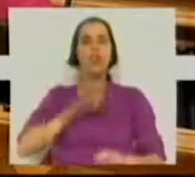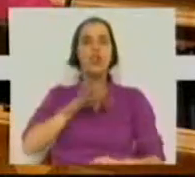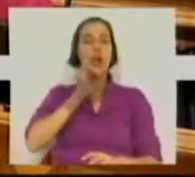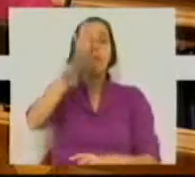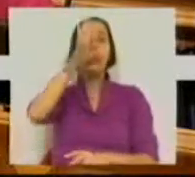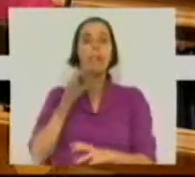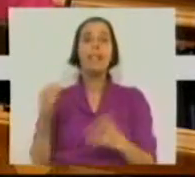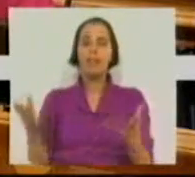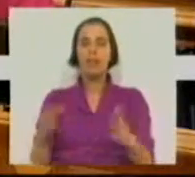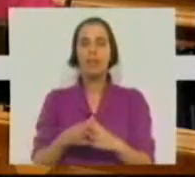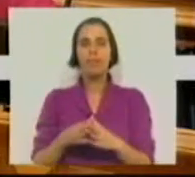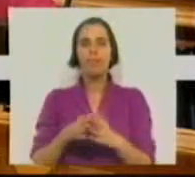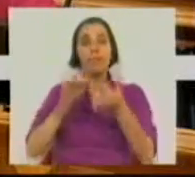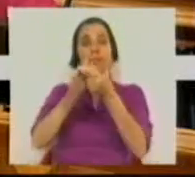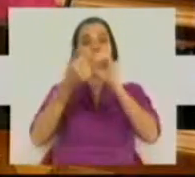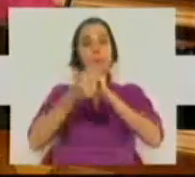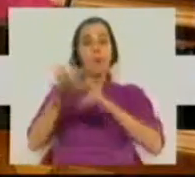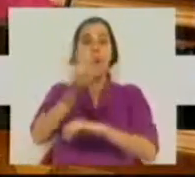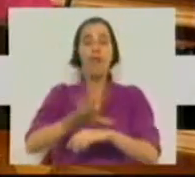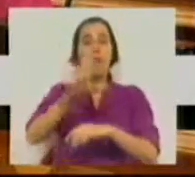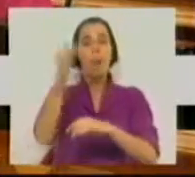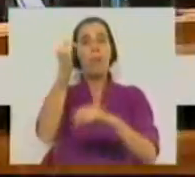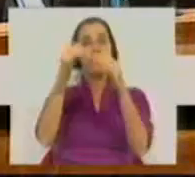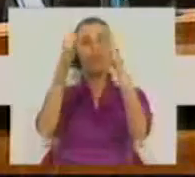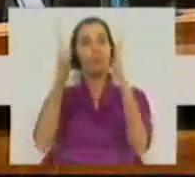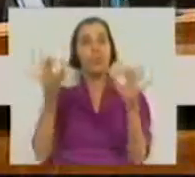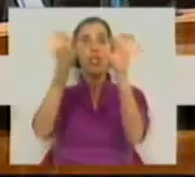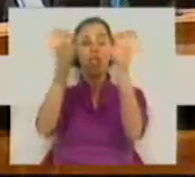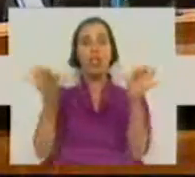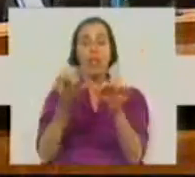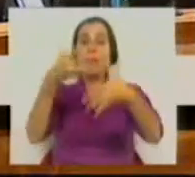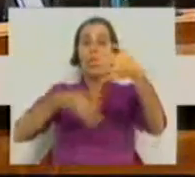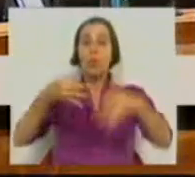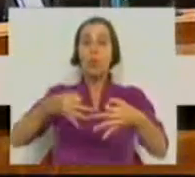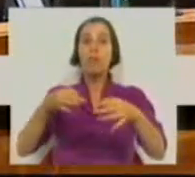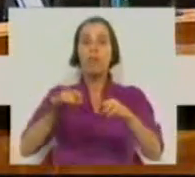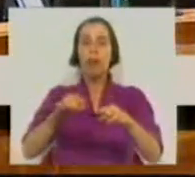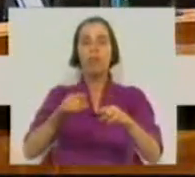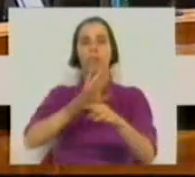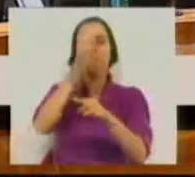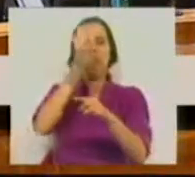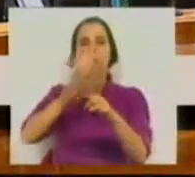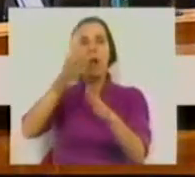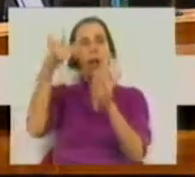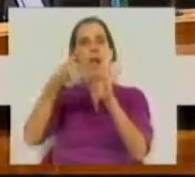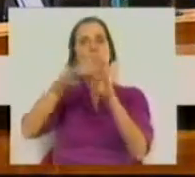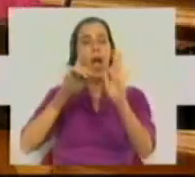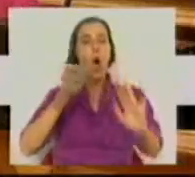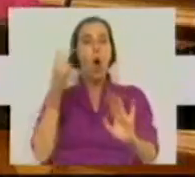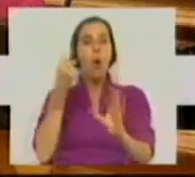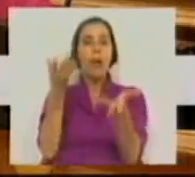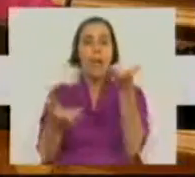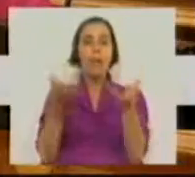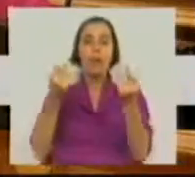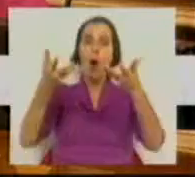ministra, reformar a arquitetura institucional do sistema judicial introduzindo-lhe a regra de ouro do equilíbrio